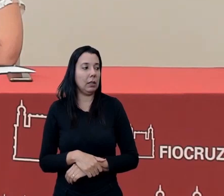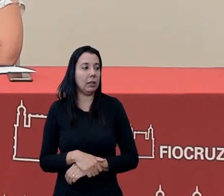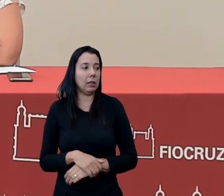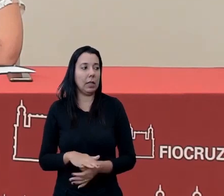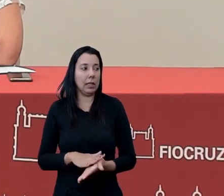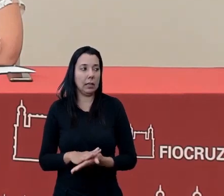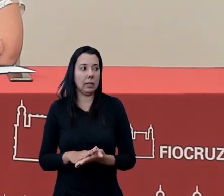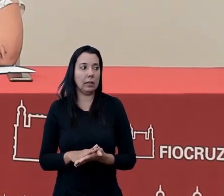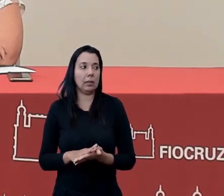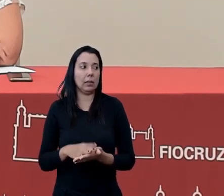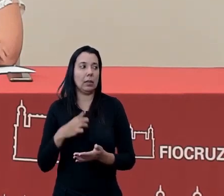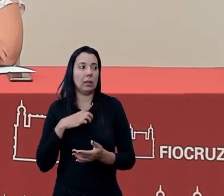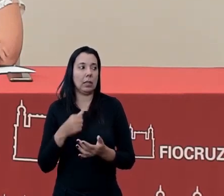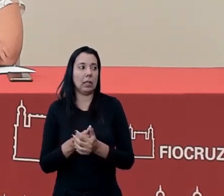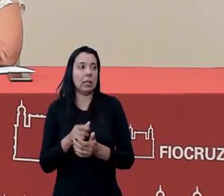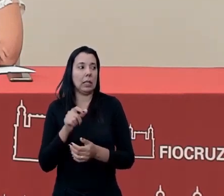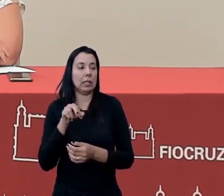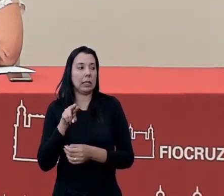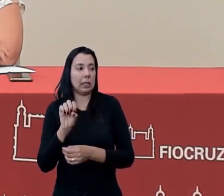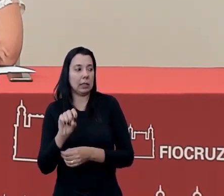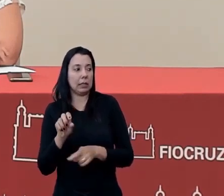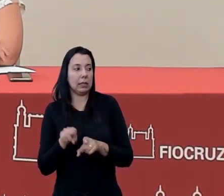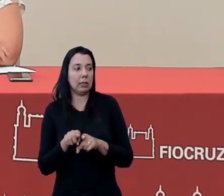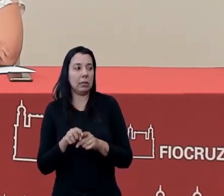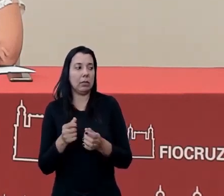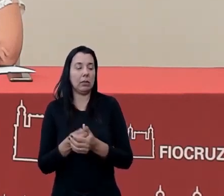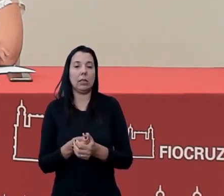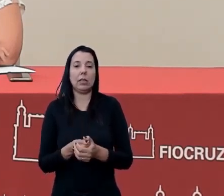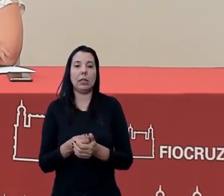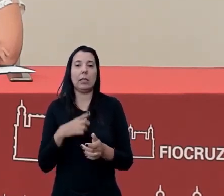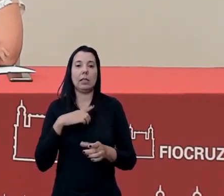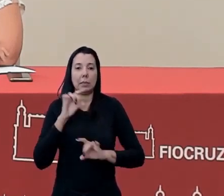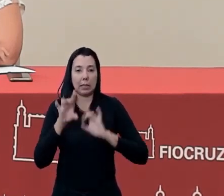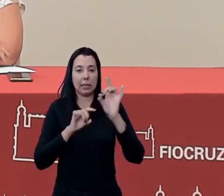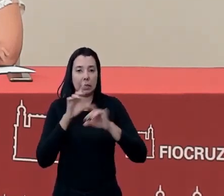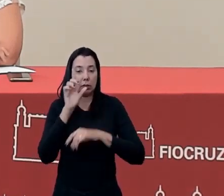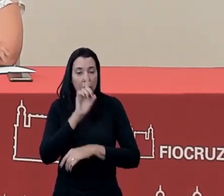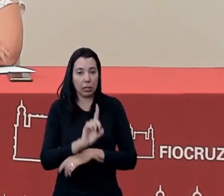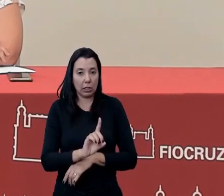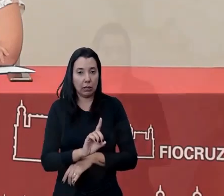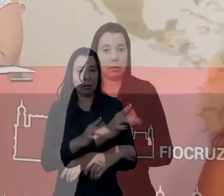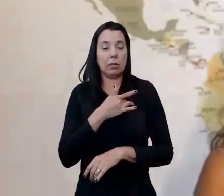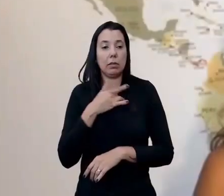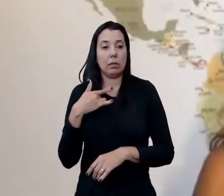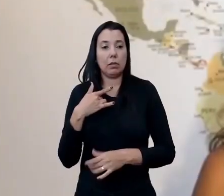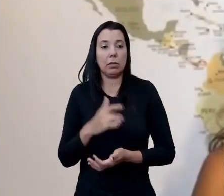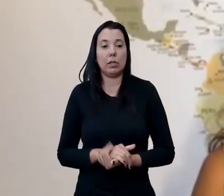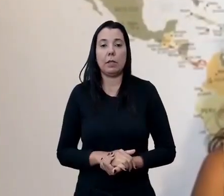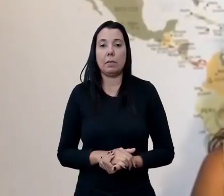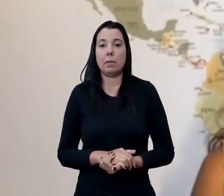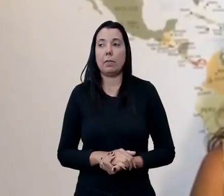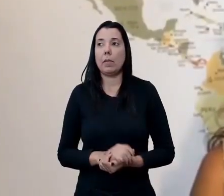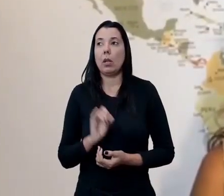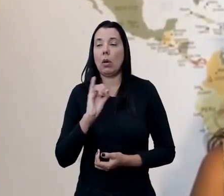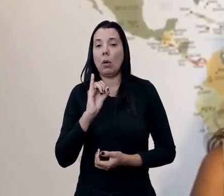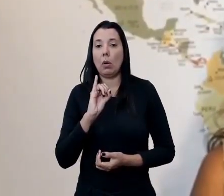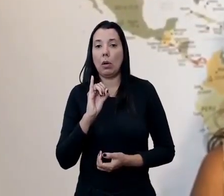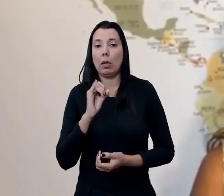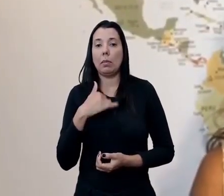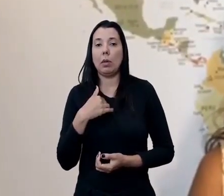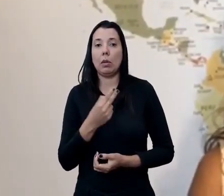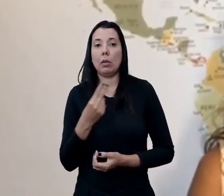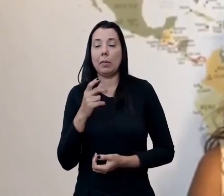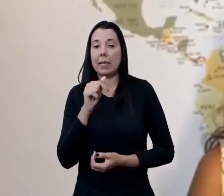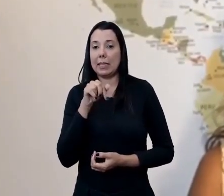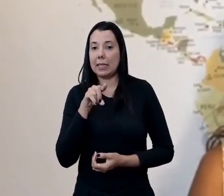Agora, a Sandra Alves, coordenadora do curso de Especialização em Direito Sanitário. Olá, meu